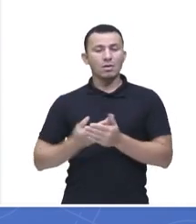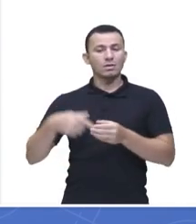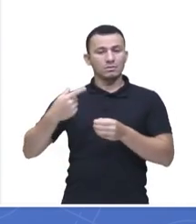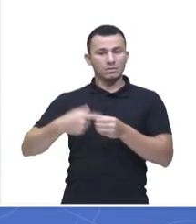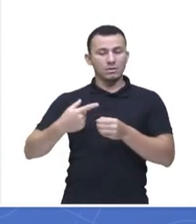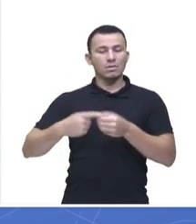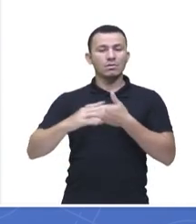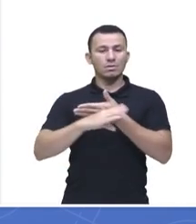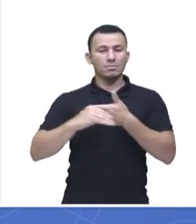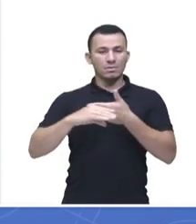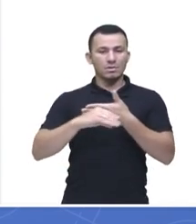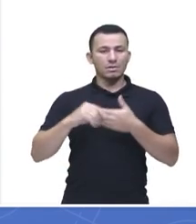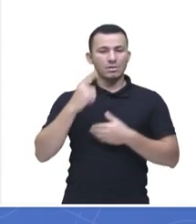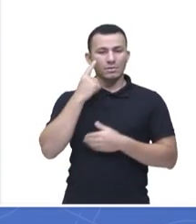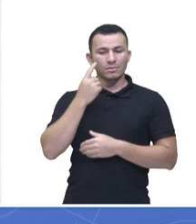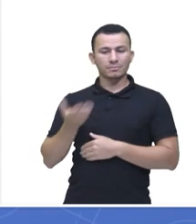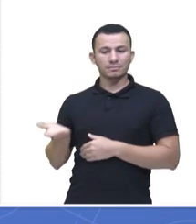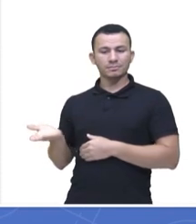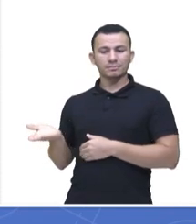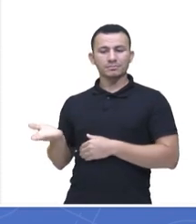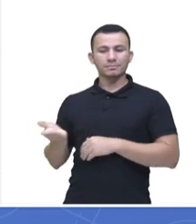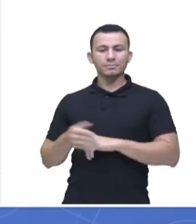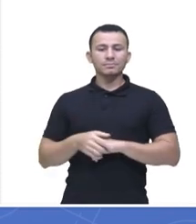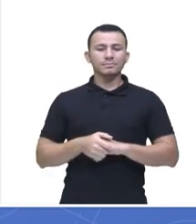estadual governador Plínio Ramos.